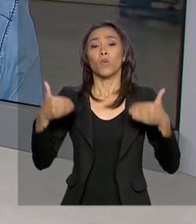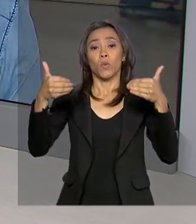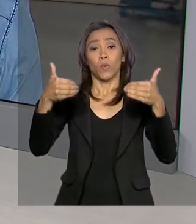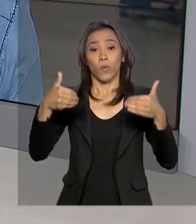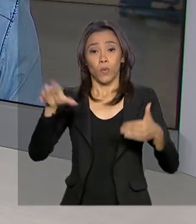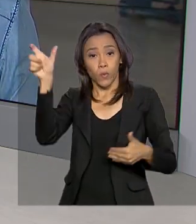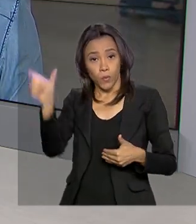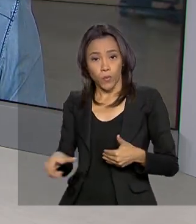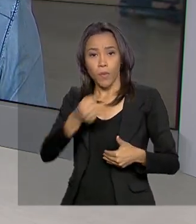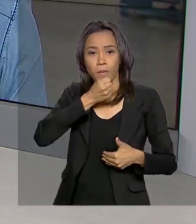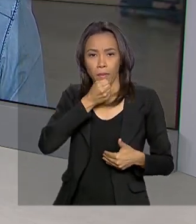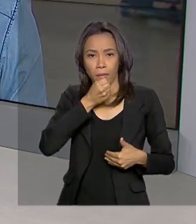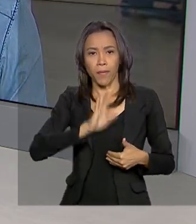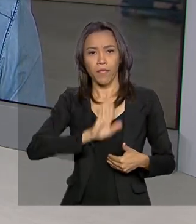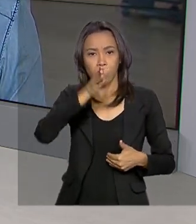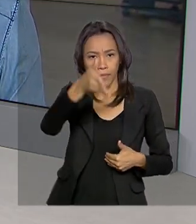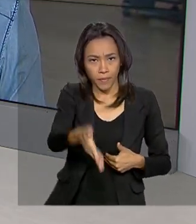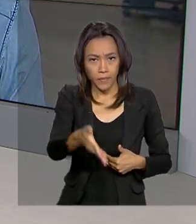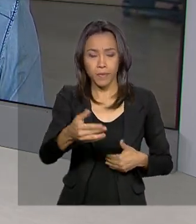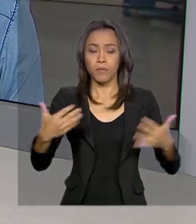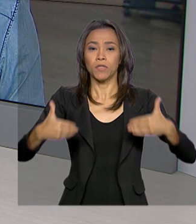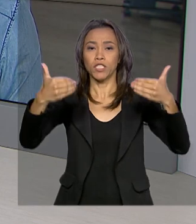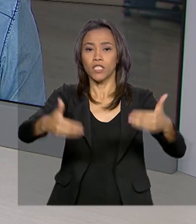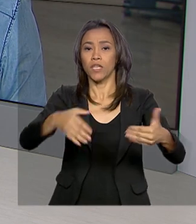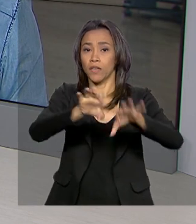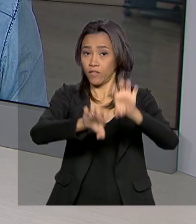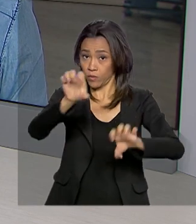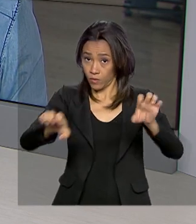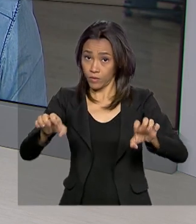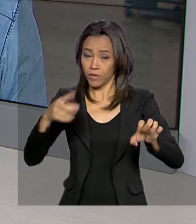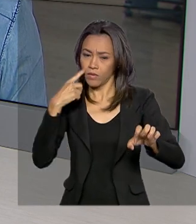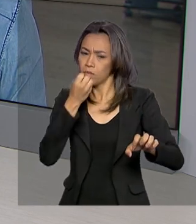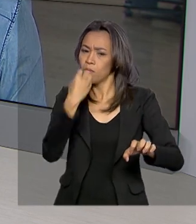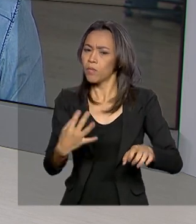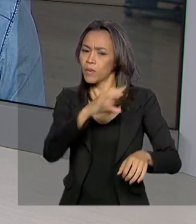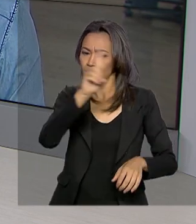Infraestrutura e conta os detalhes pra gente. Bom dia, Luciana.